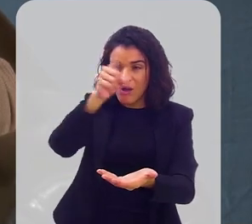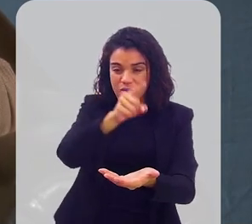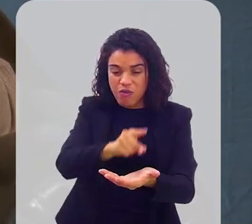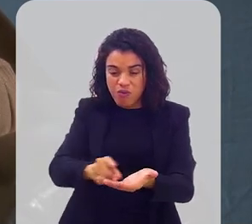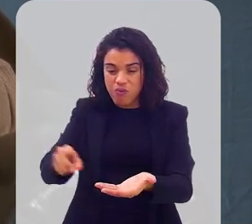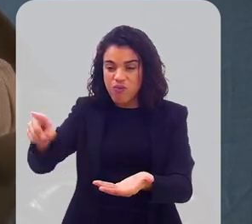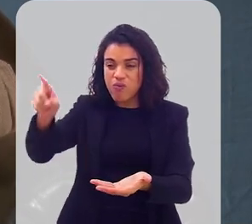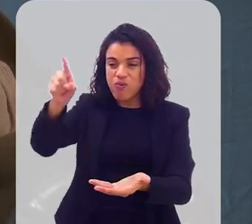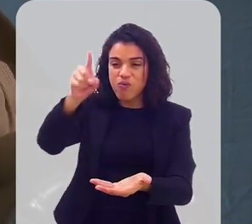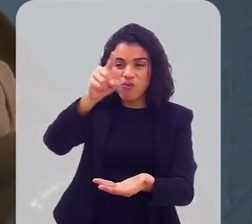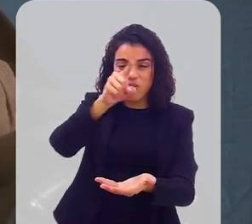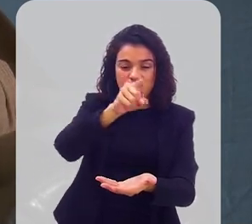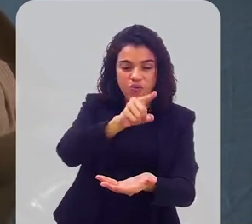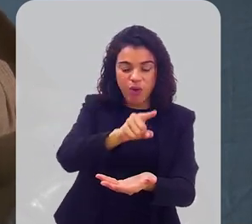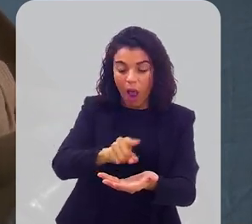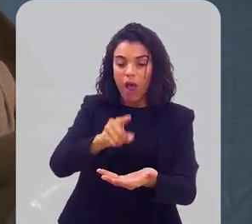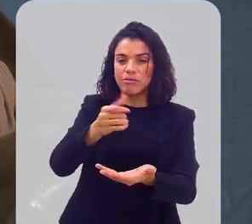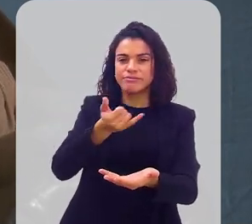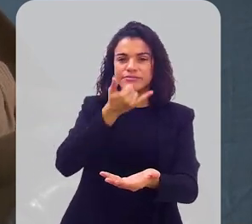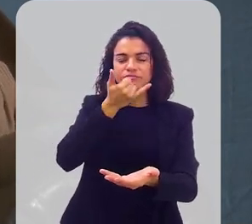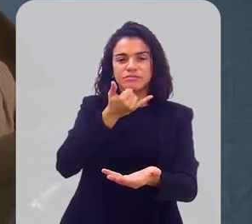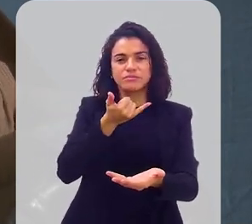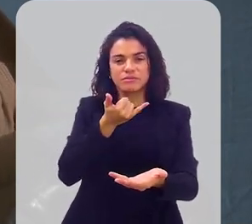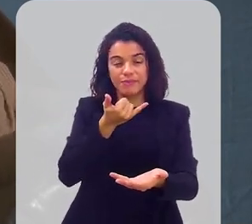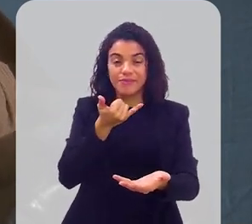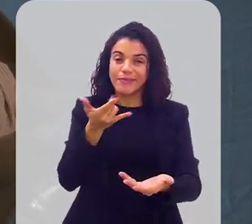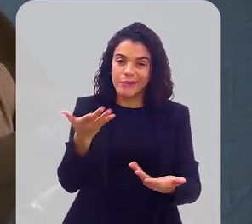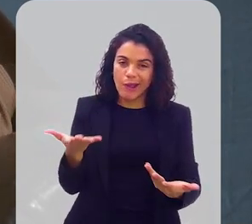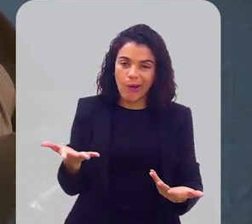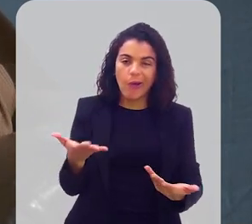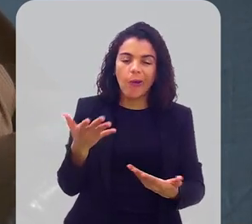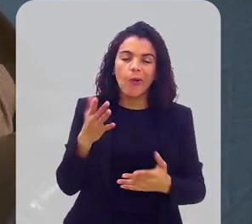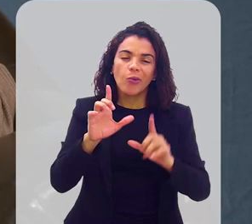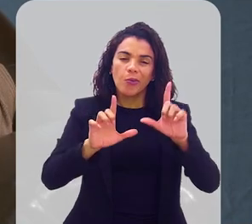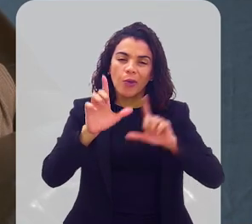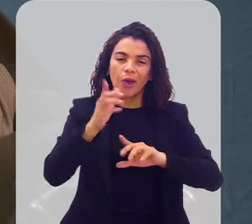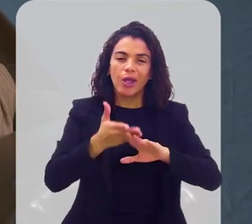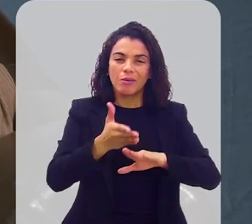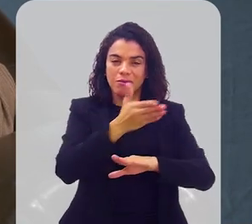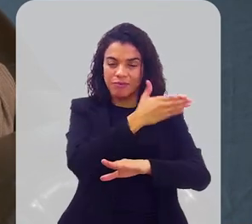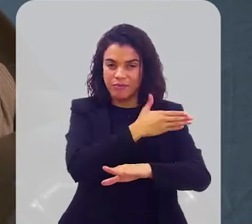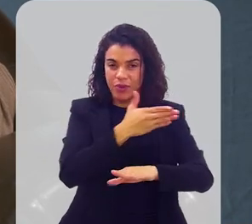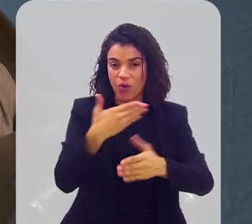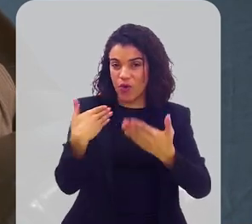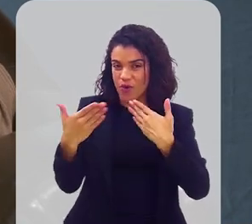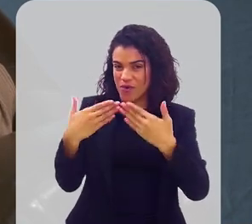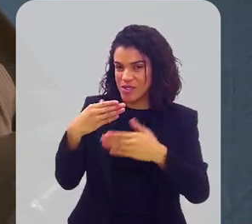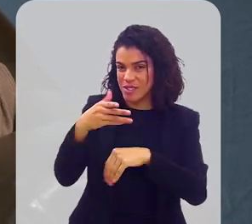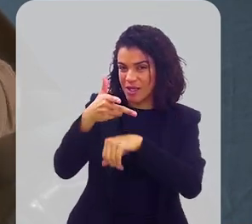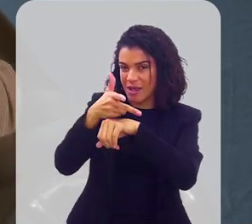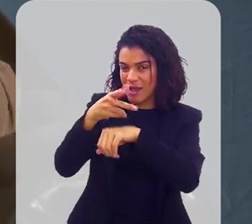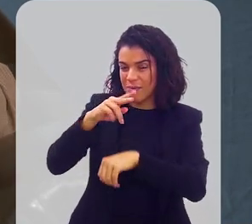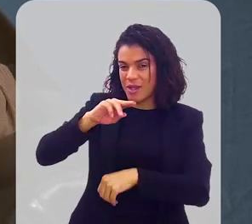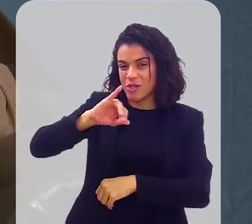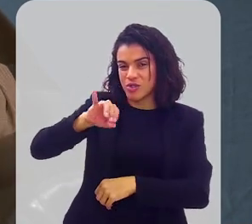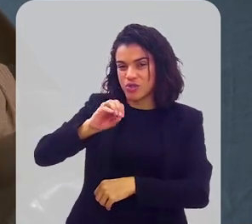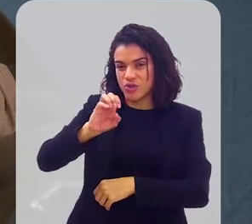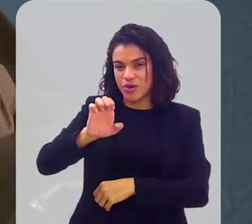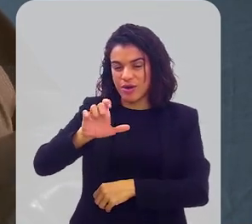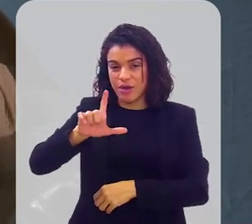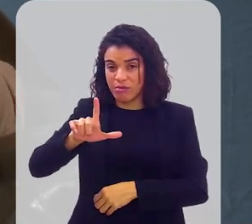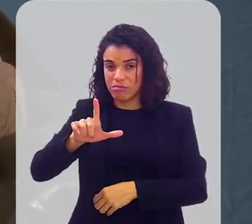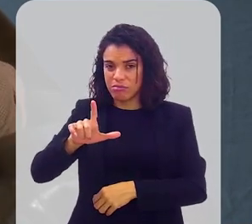coisas acontecem quando você menos espera. No programa passado, conversando com o Joel, eu disse uma coisa para ele. Ninguém